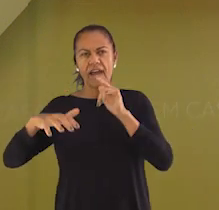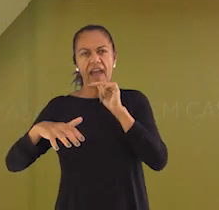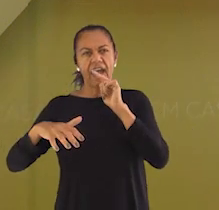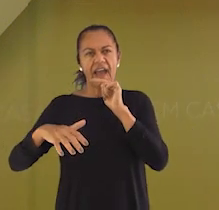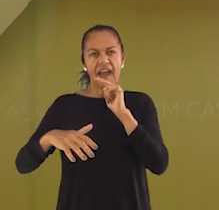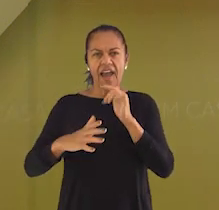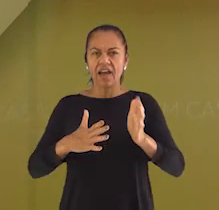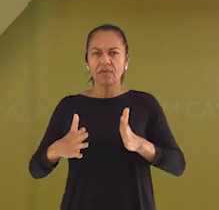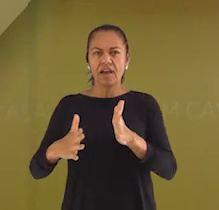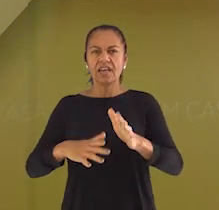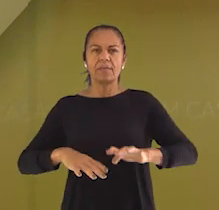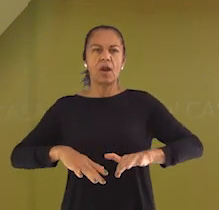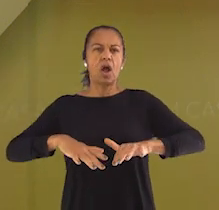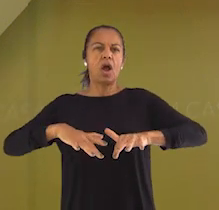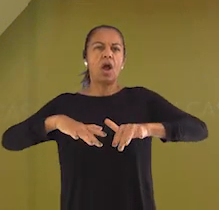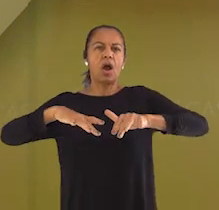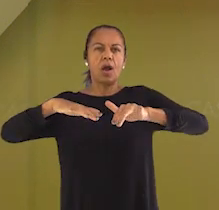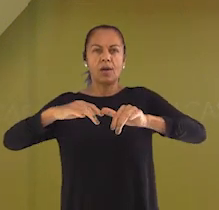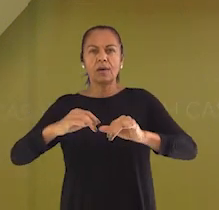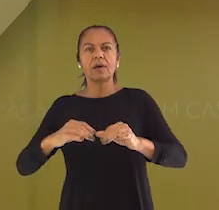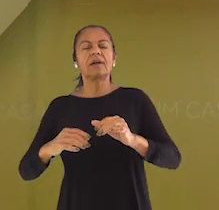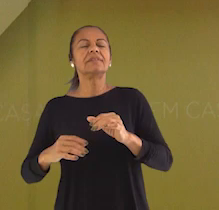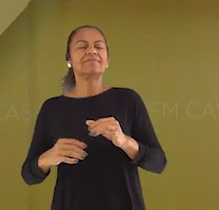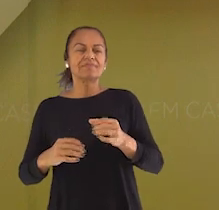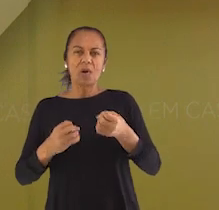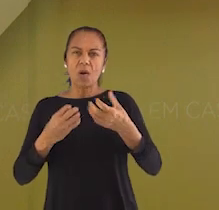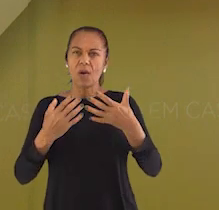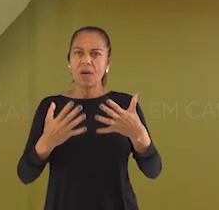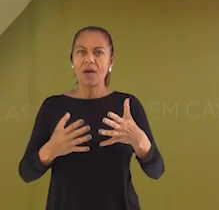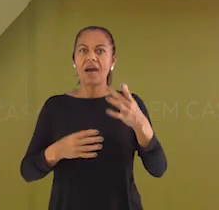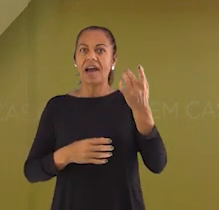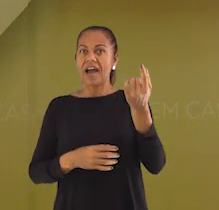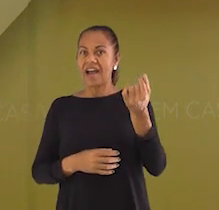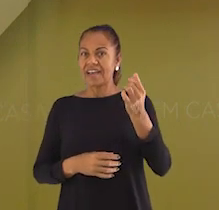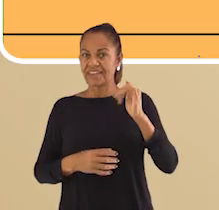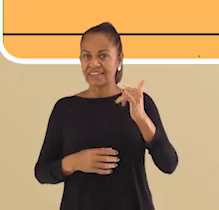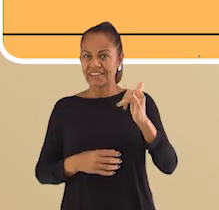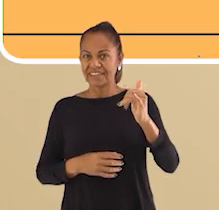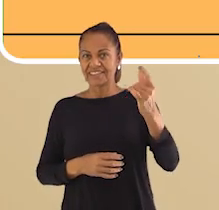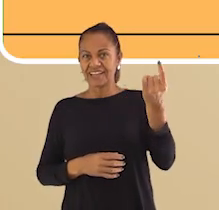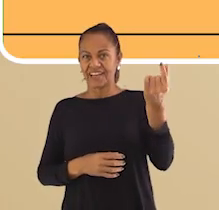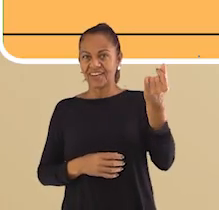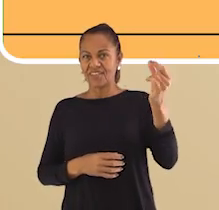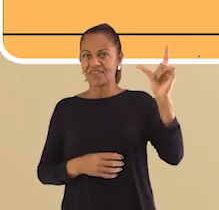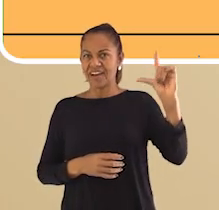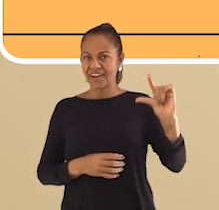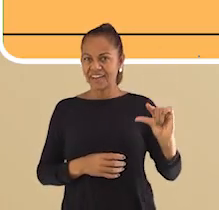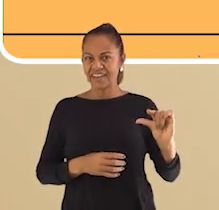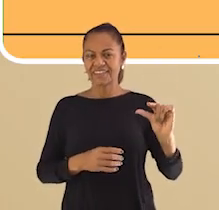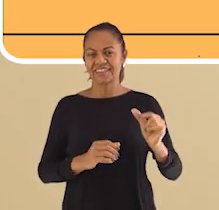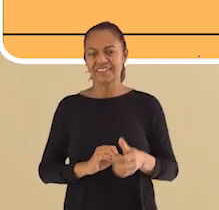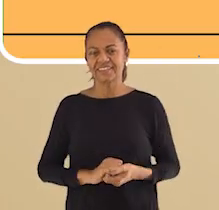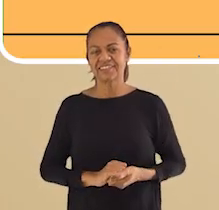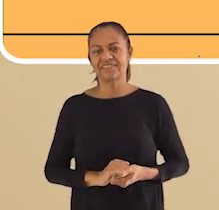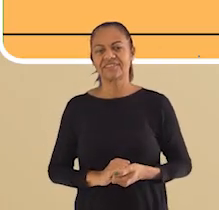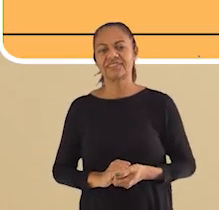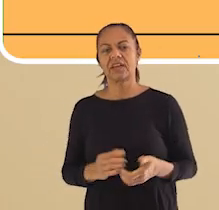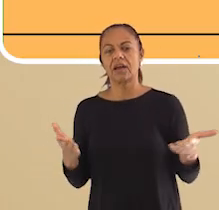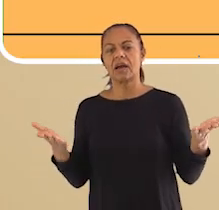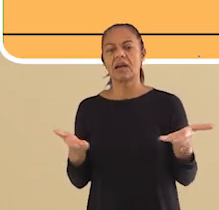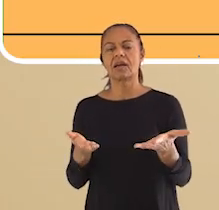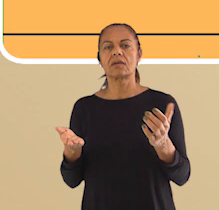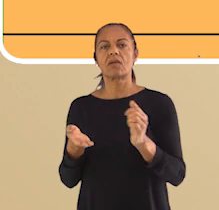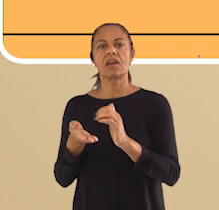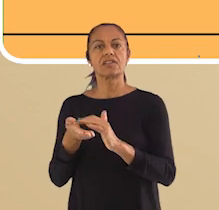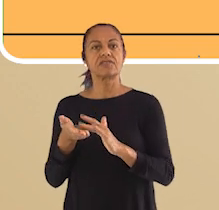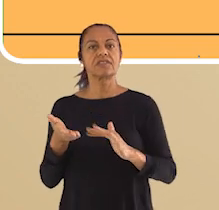o que facilita a produção de energia. Muito legal, não é mesmo? Vamos para a nossa atividade de hoje? Vamos